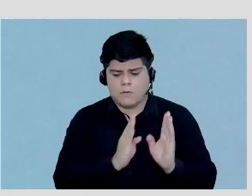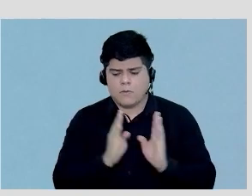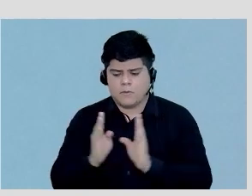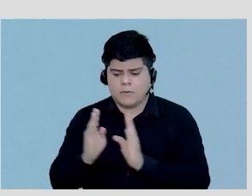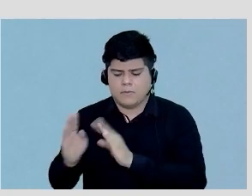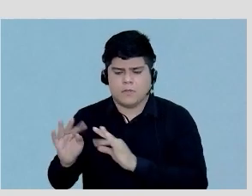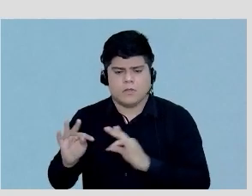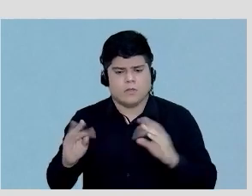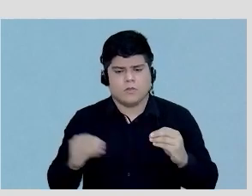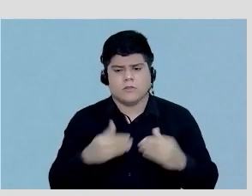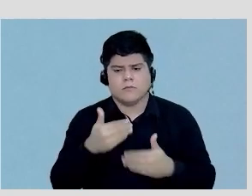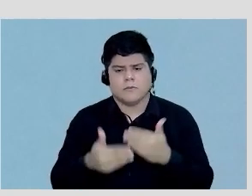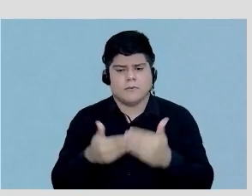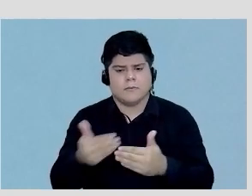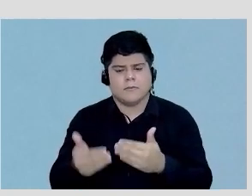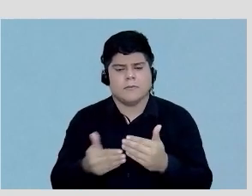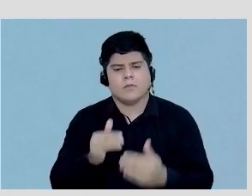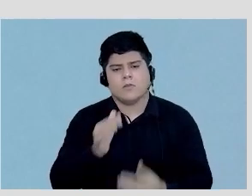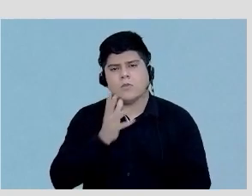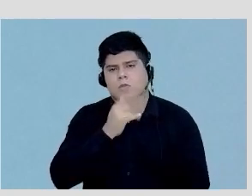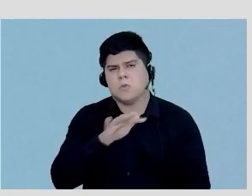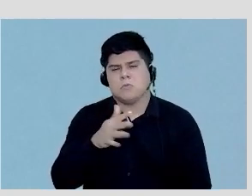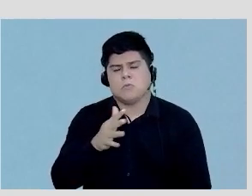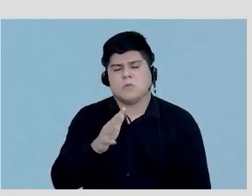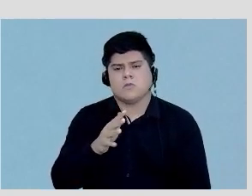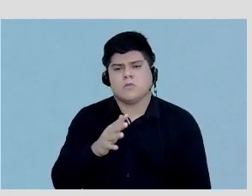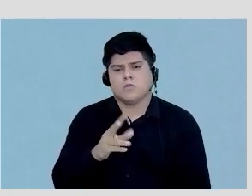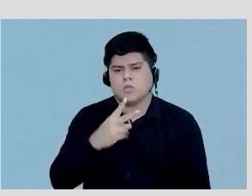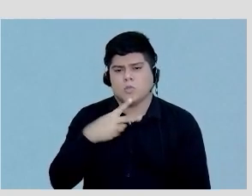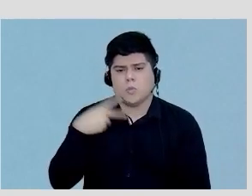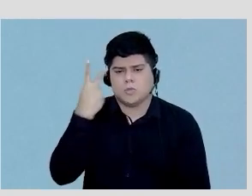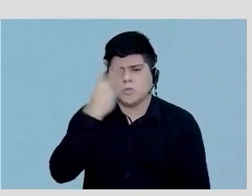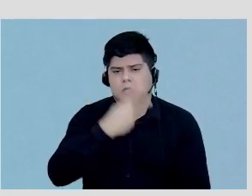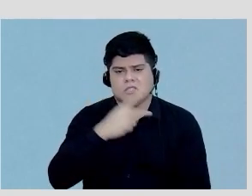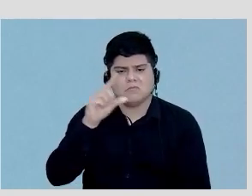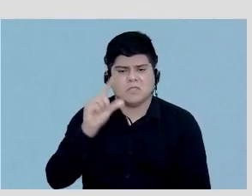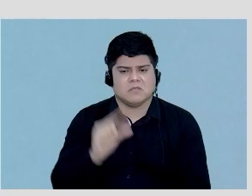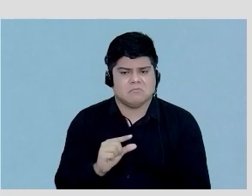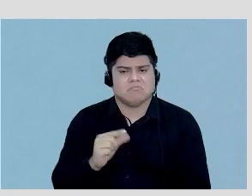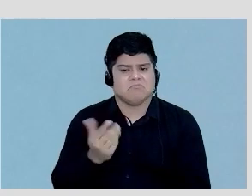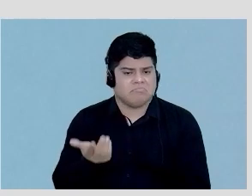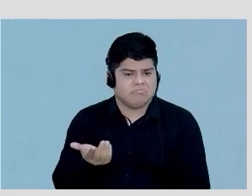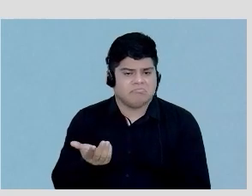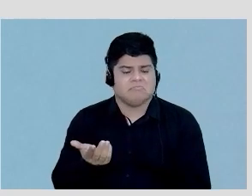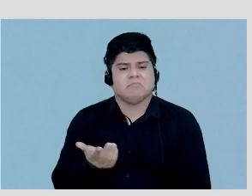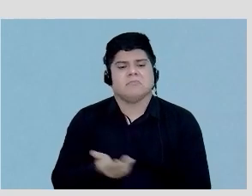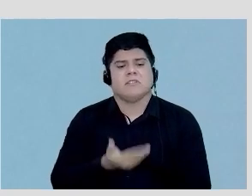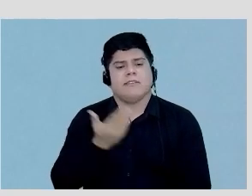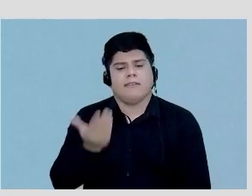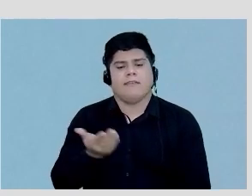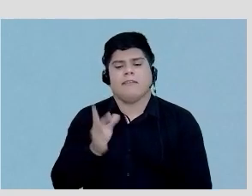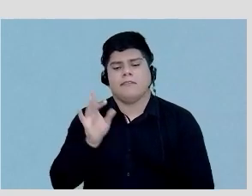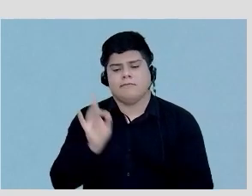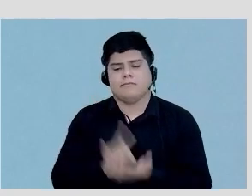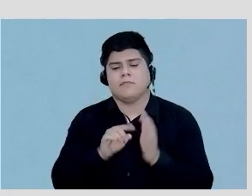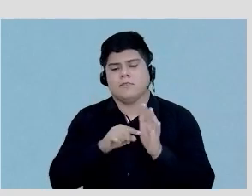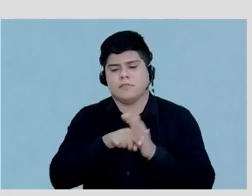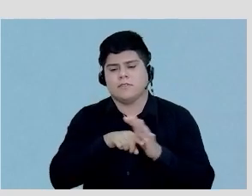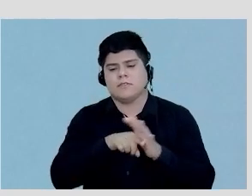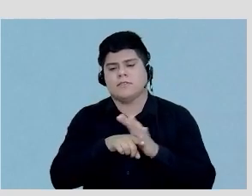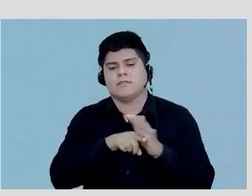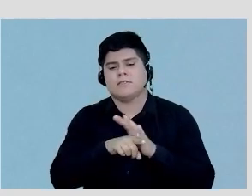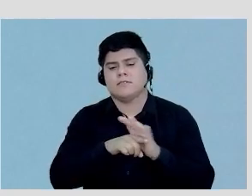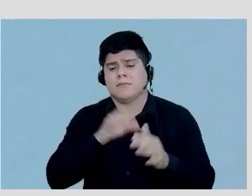com todos esses passos, ele durou menos de duas horas, né? Então, realmente, o exame, ele fica